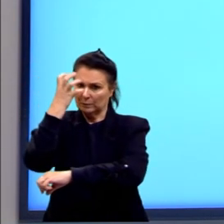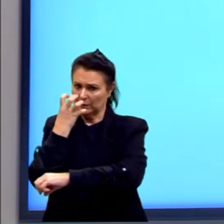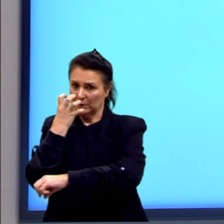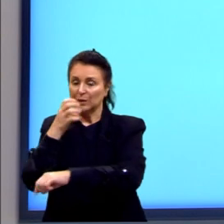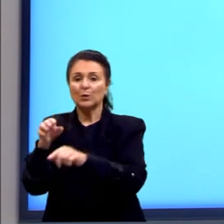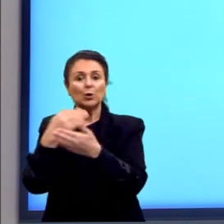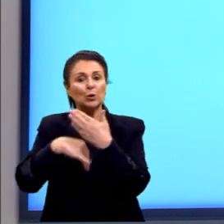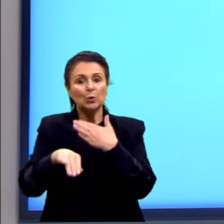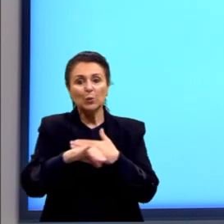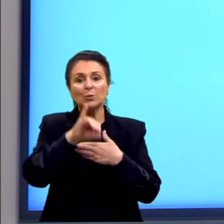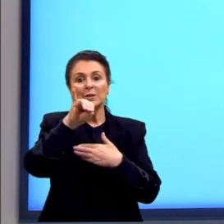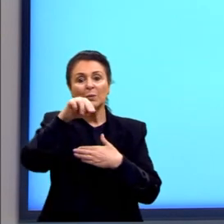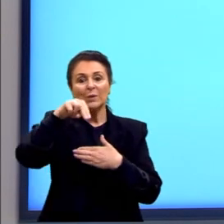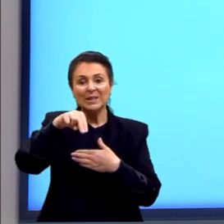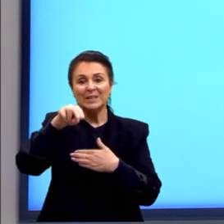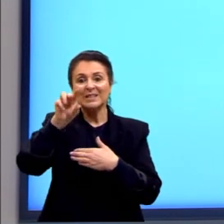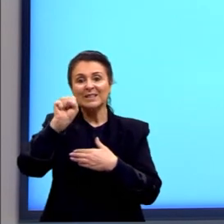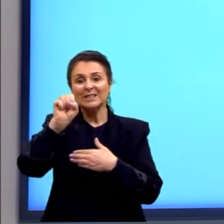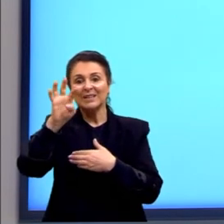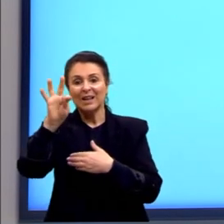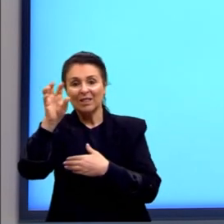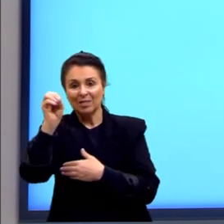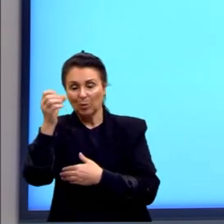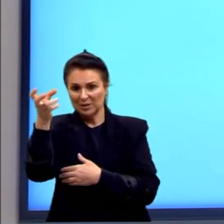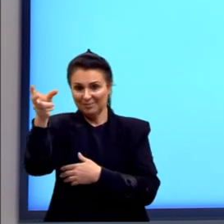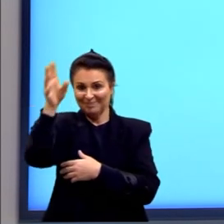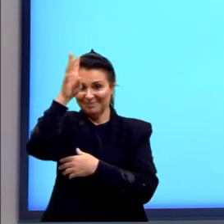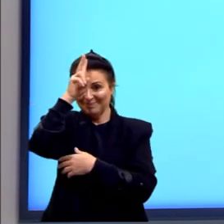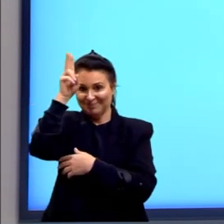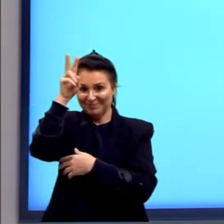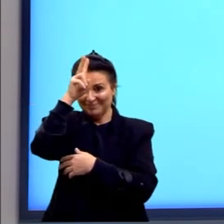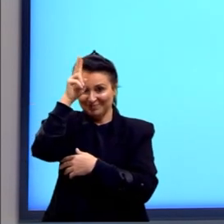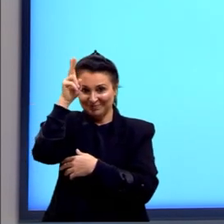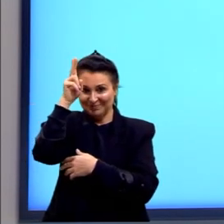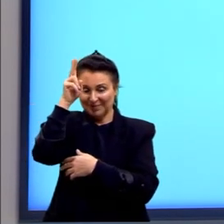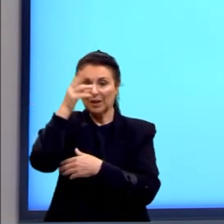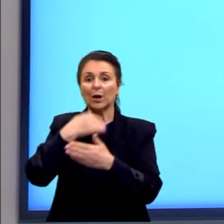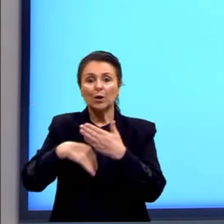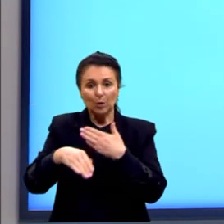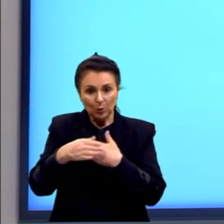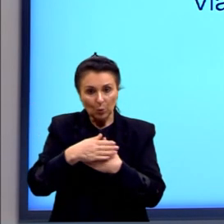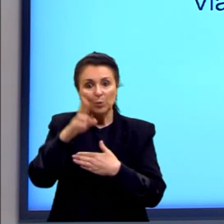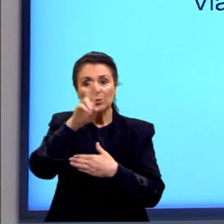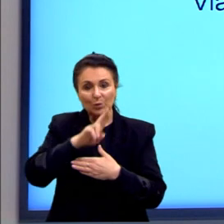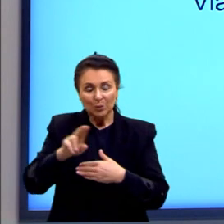Então, processo de sinônimos para fazer essa coesão referencial.